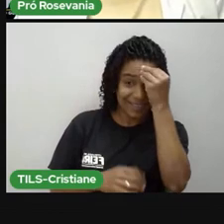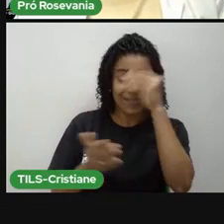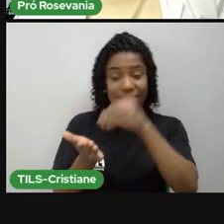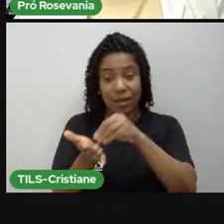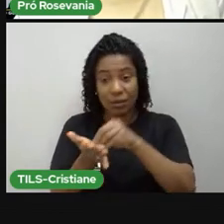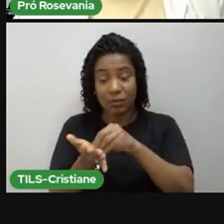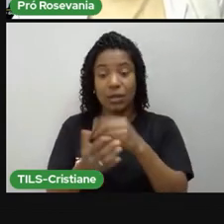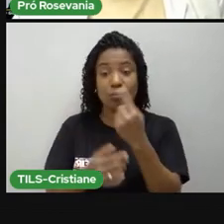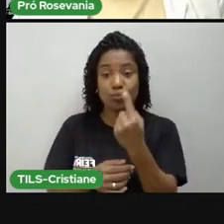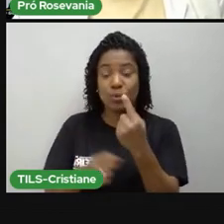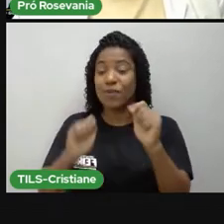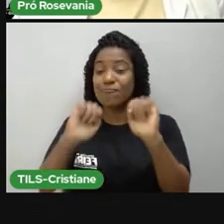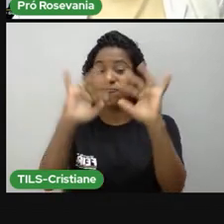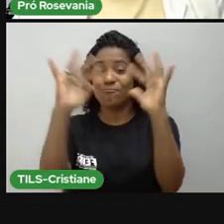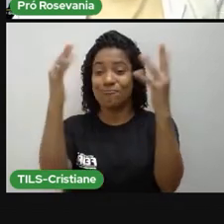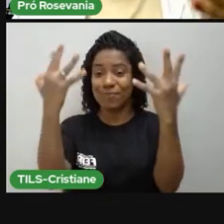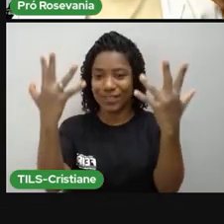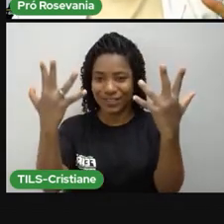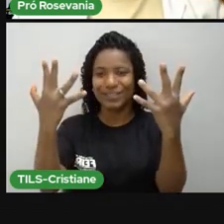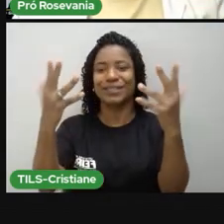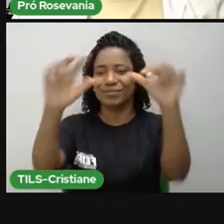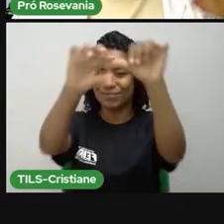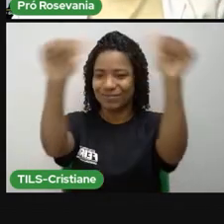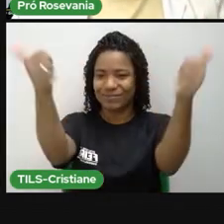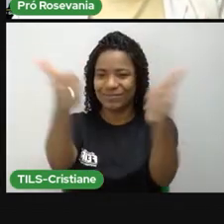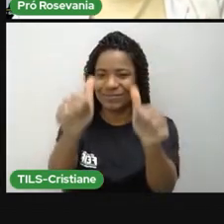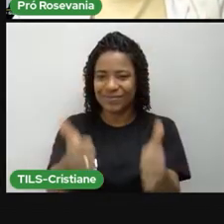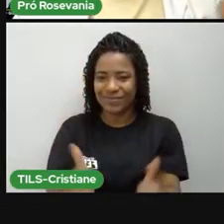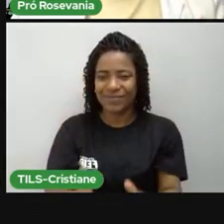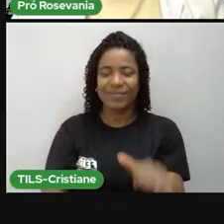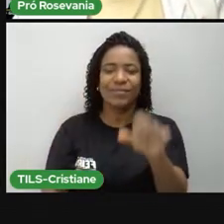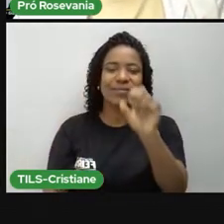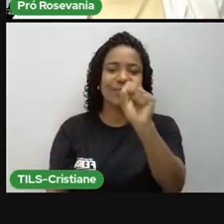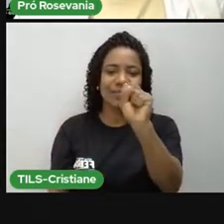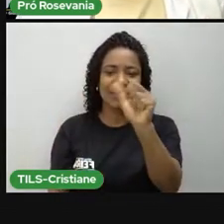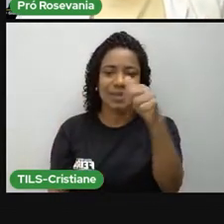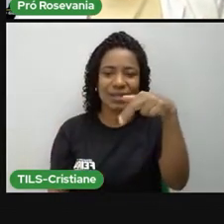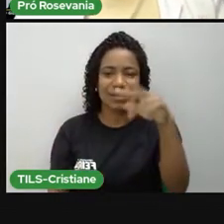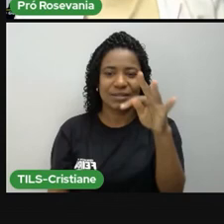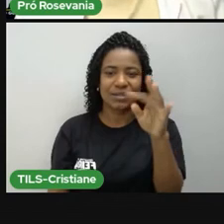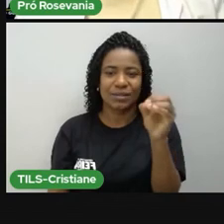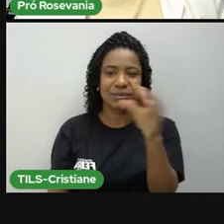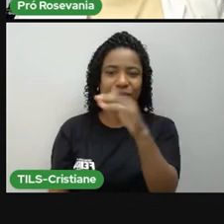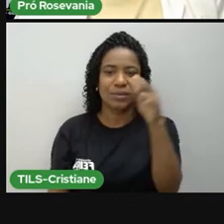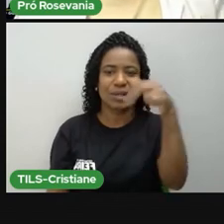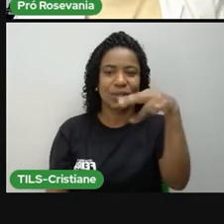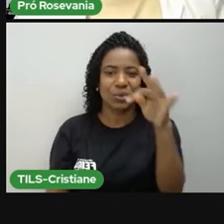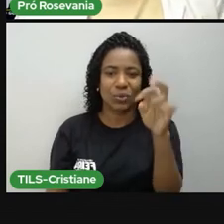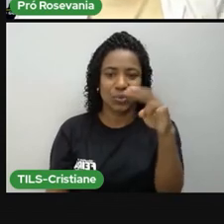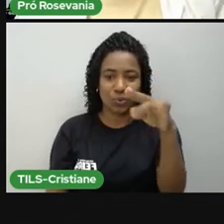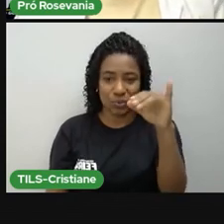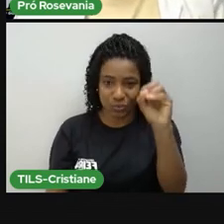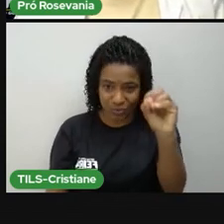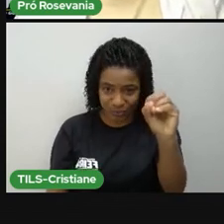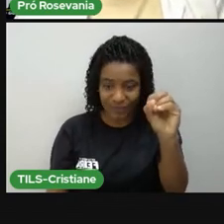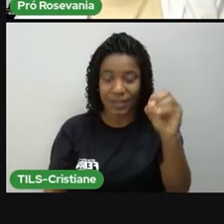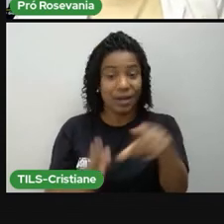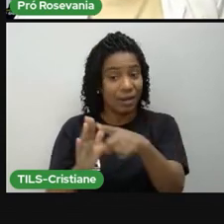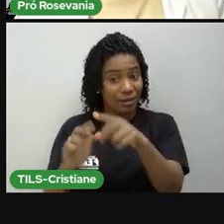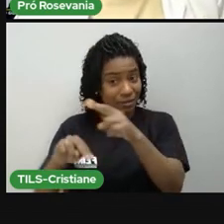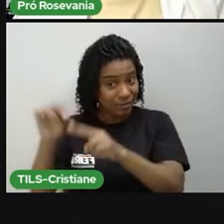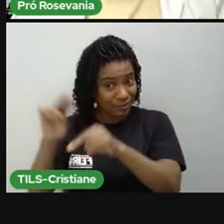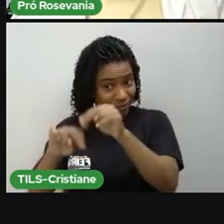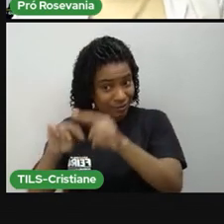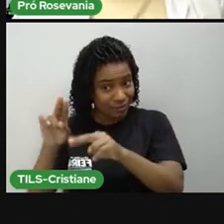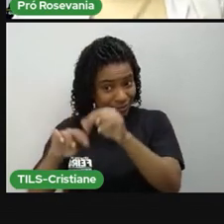Antônio, né, que é como se fosse o início, né, para os festejos do São João, né, que no São João, claro, a gente comemora,